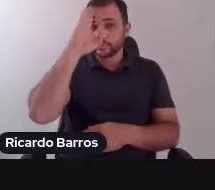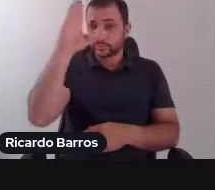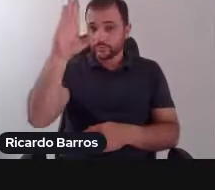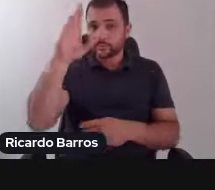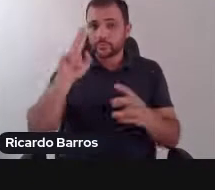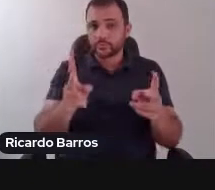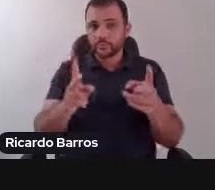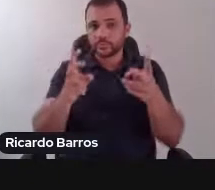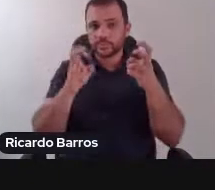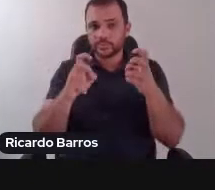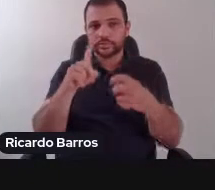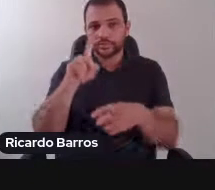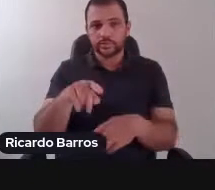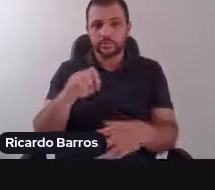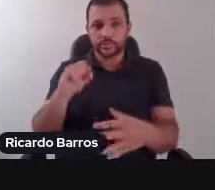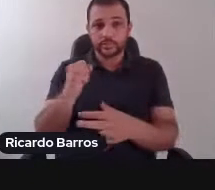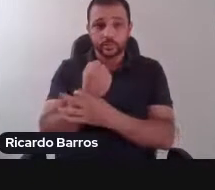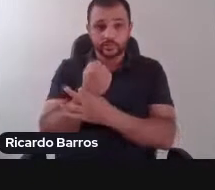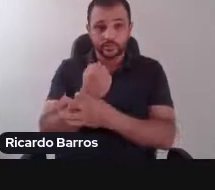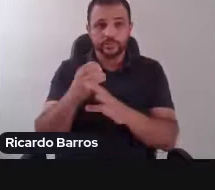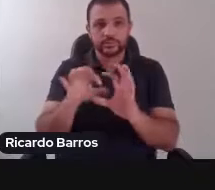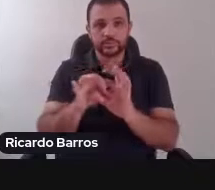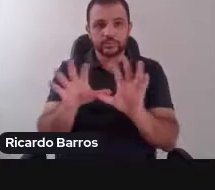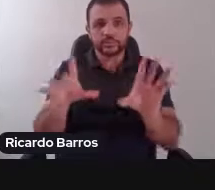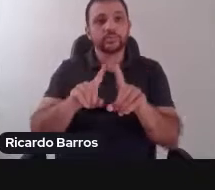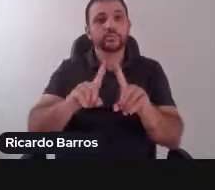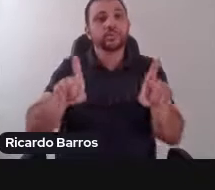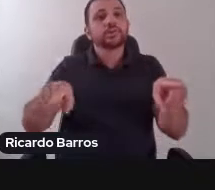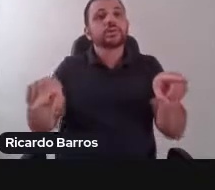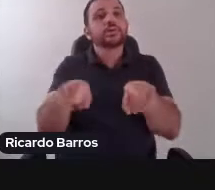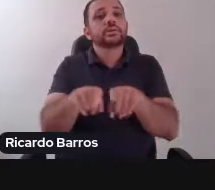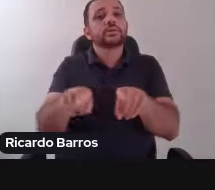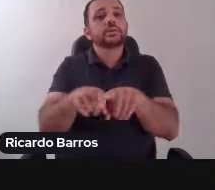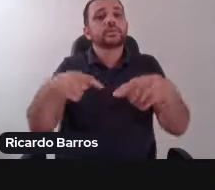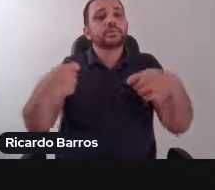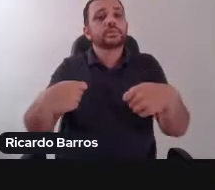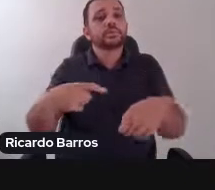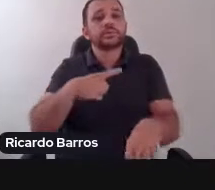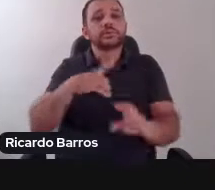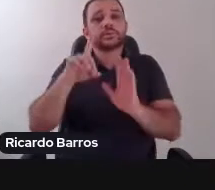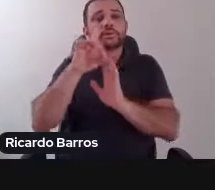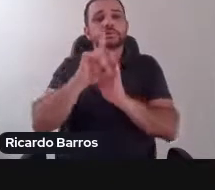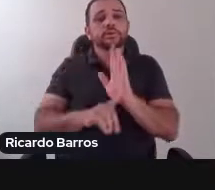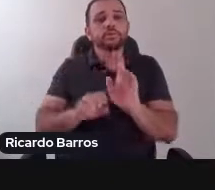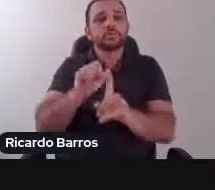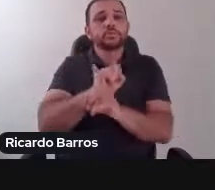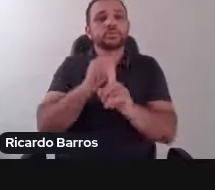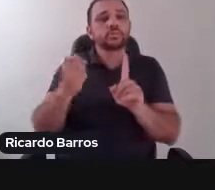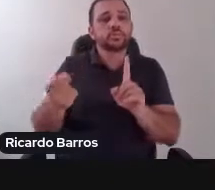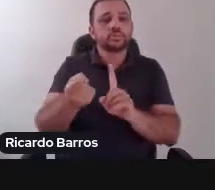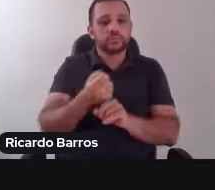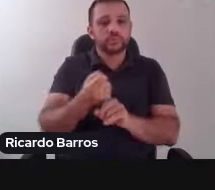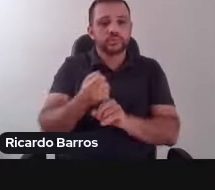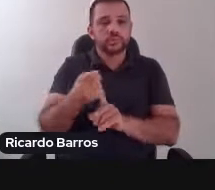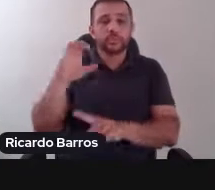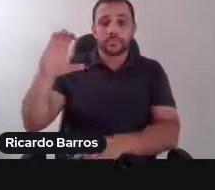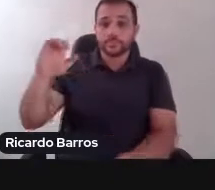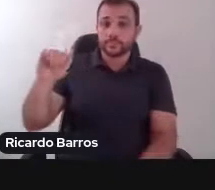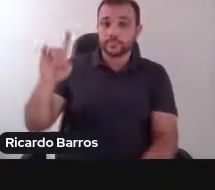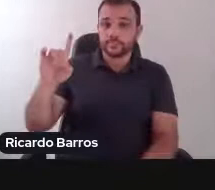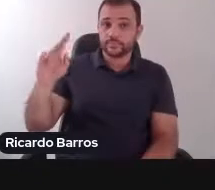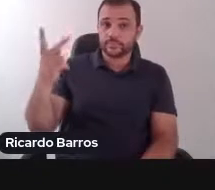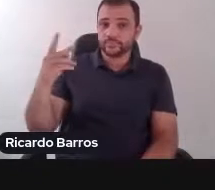assegurar liberdade, é necessário que se fale de direitos sociais. A Convenção não se comprometeu com isso, mas